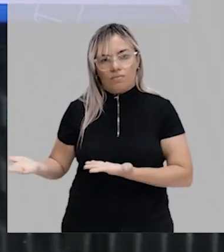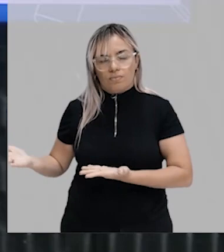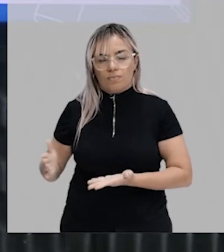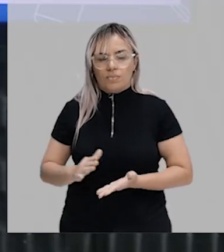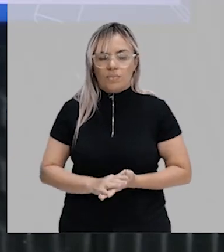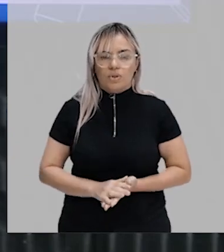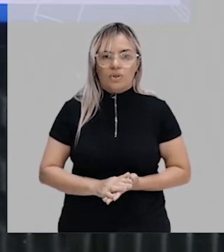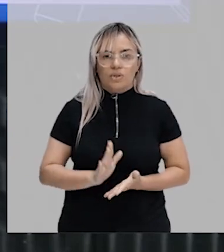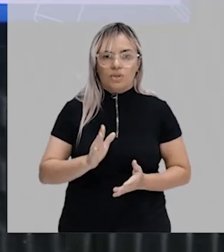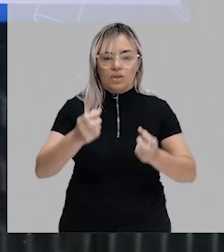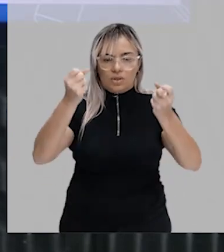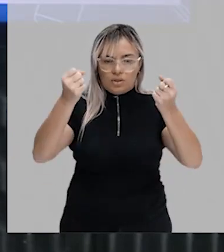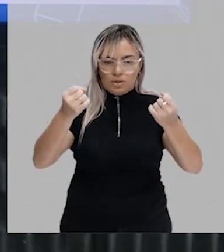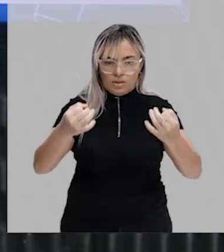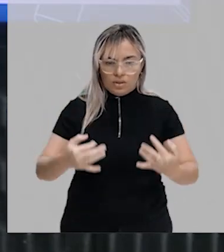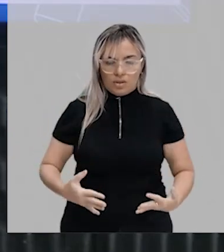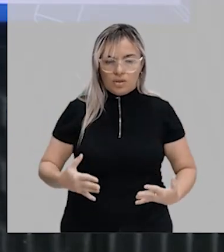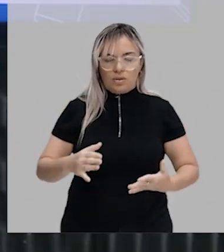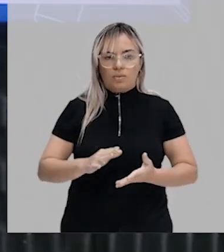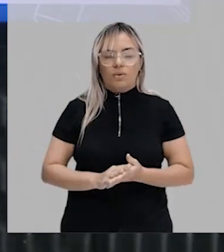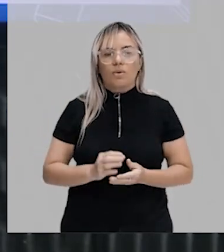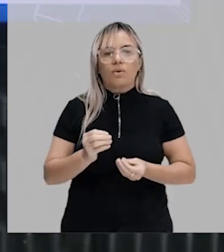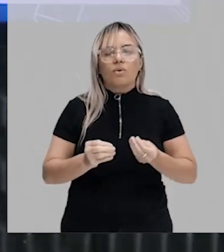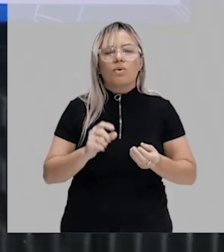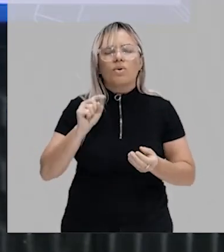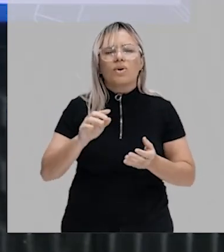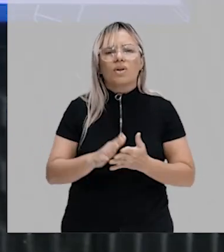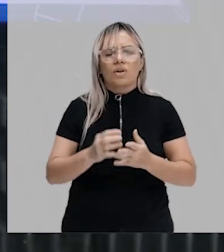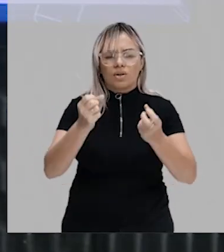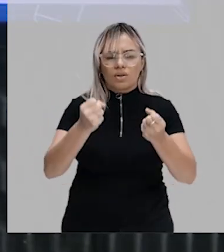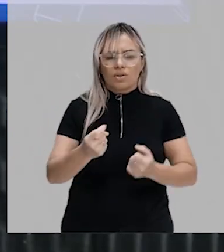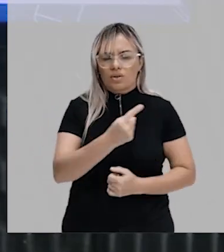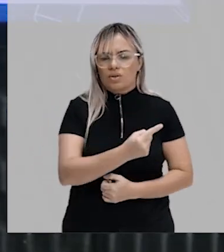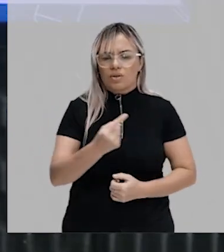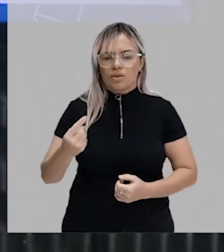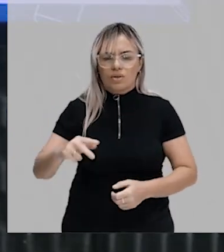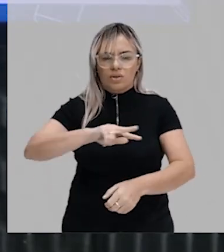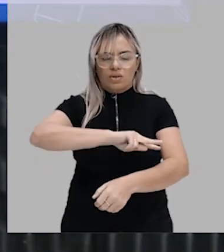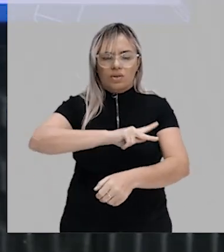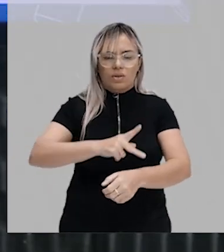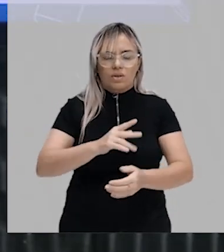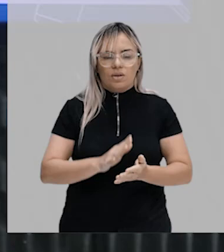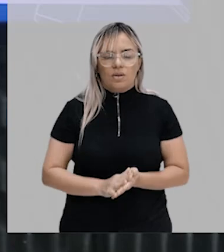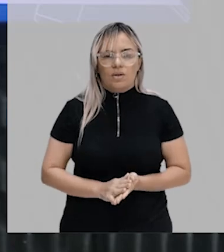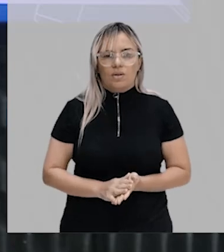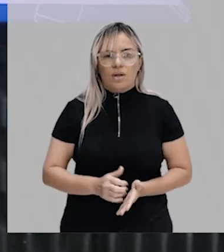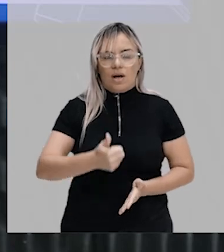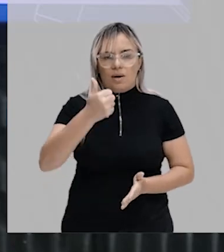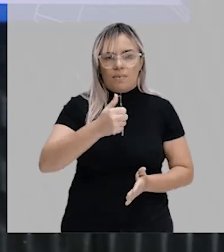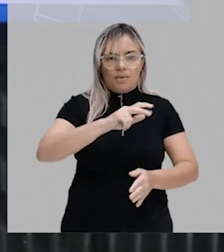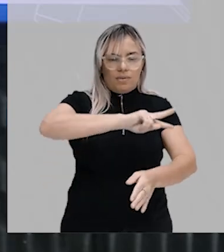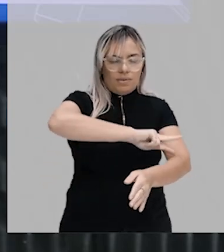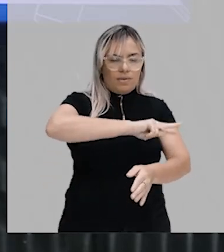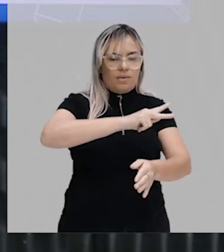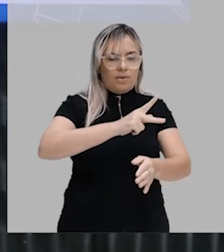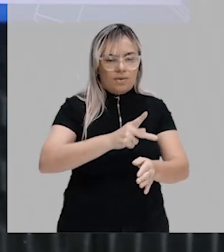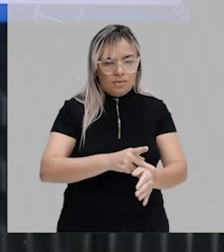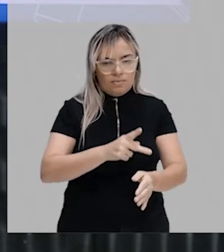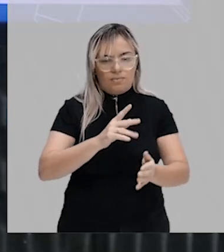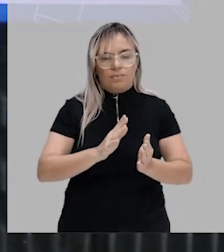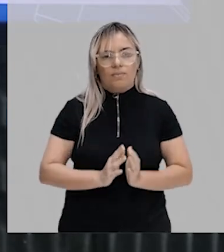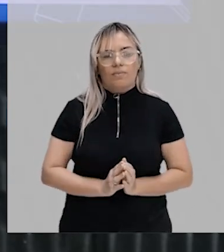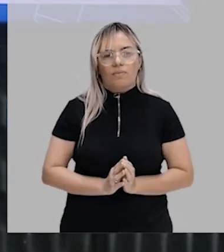Então, a gente vai explicar agora para vocês o que fala cada uma dessas hipóteses. A primeira hipótese, que é a